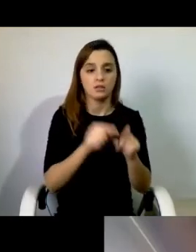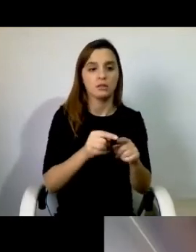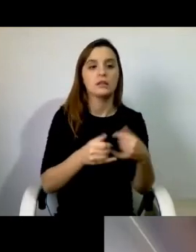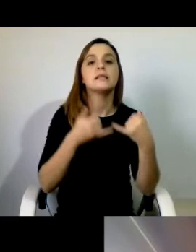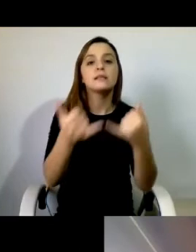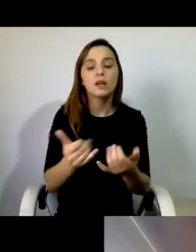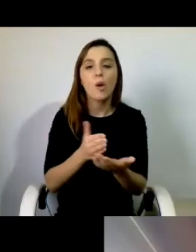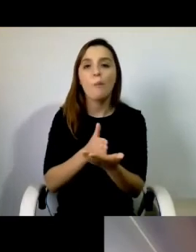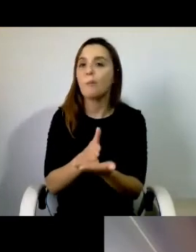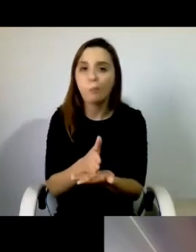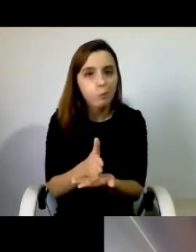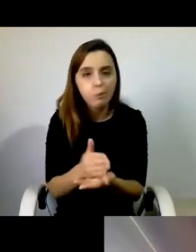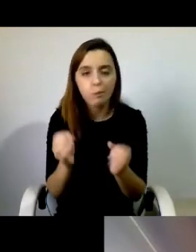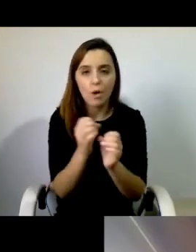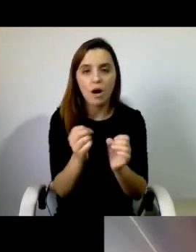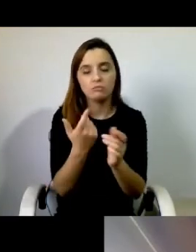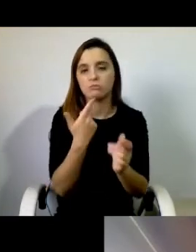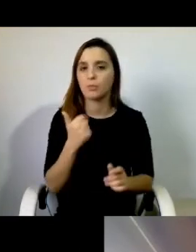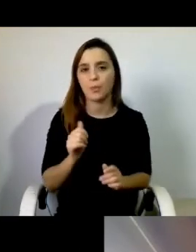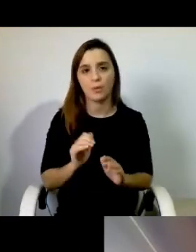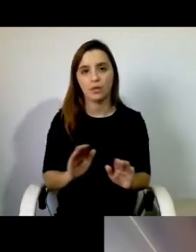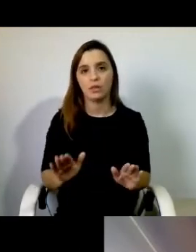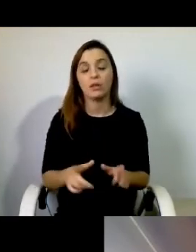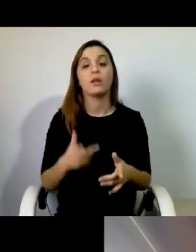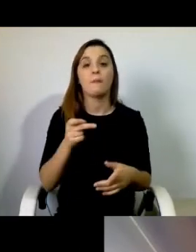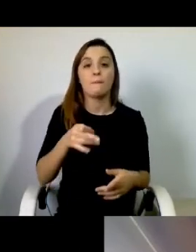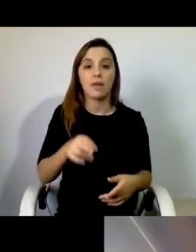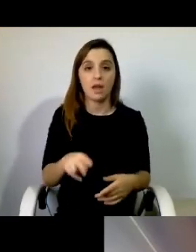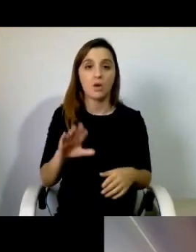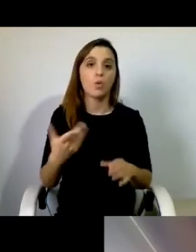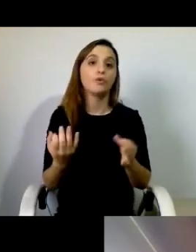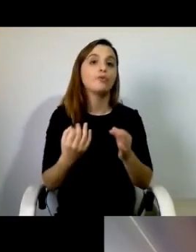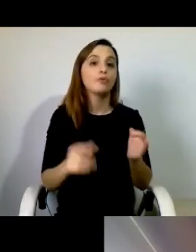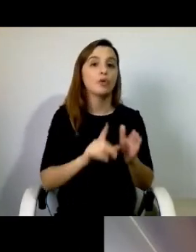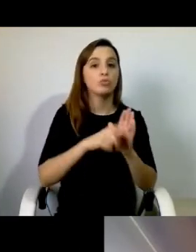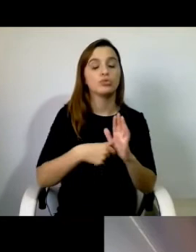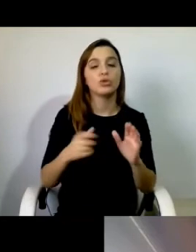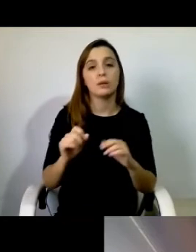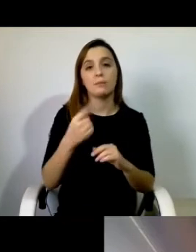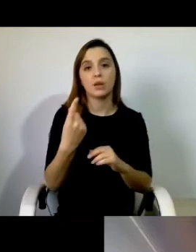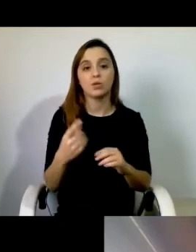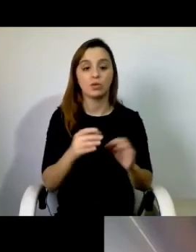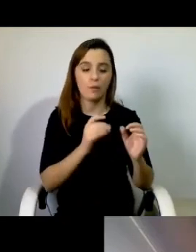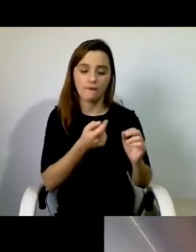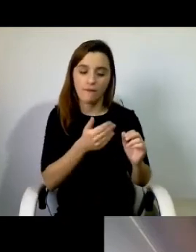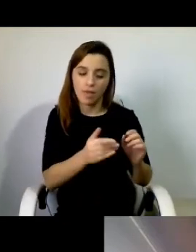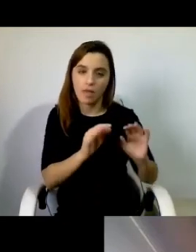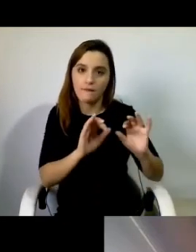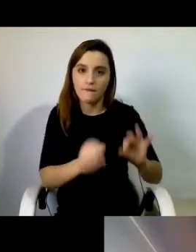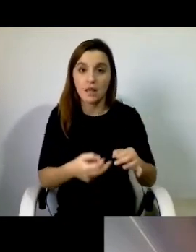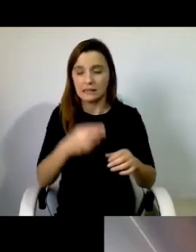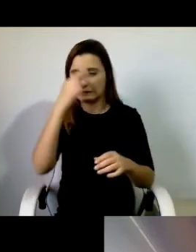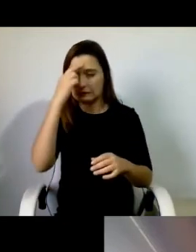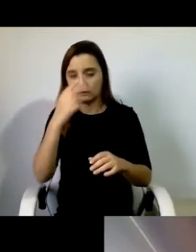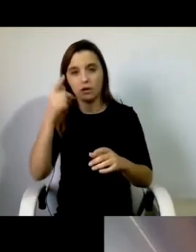A APN, no término do seu projeto piloto, já estava a fazer um grande esforço para poder manter